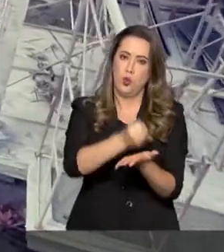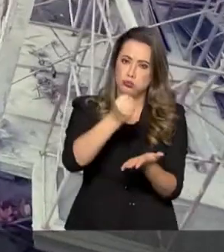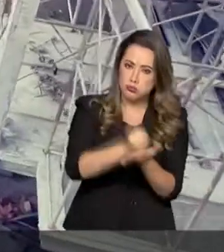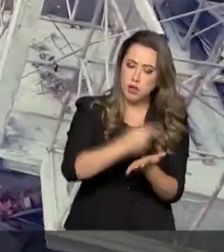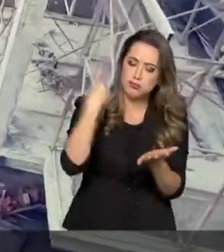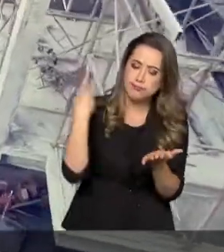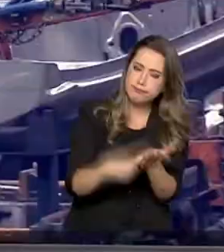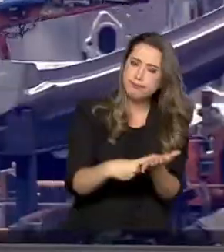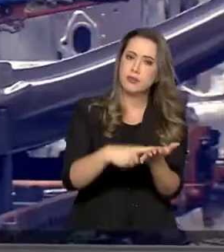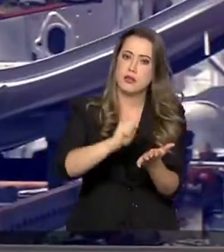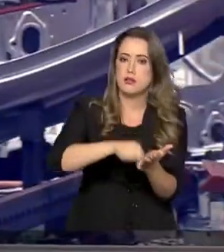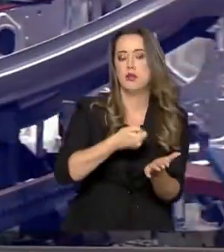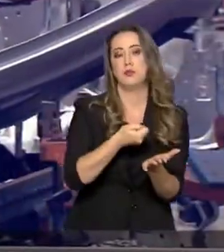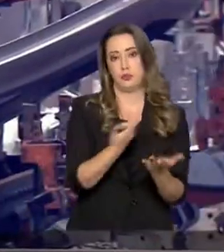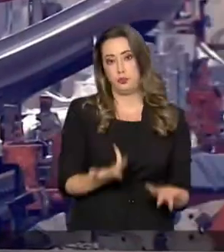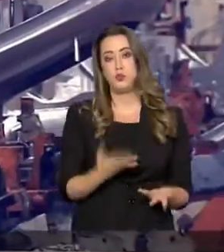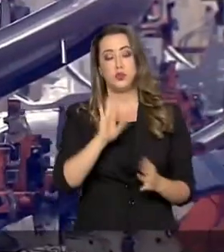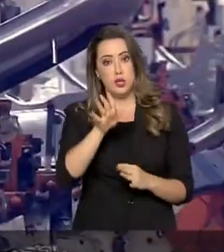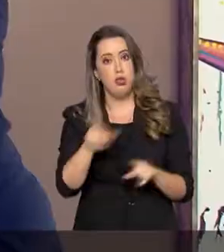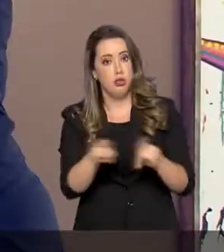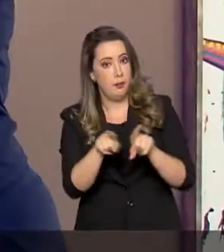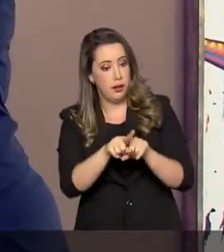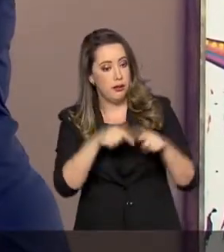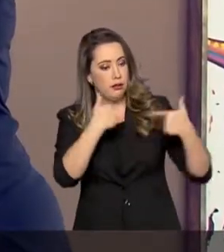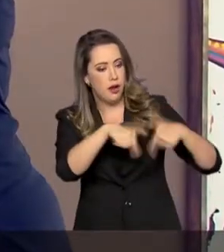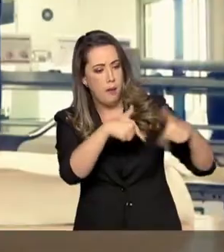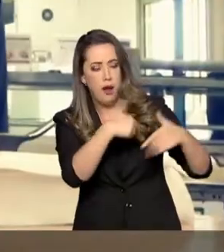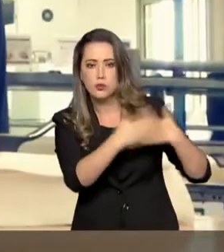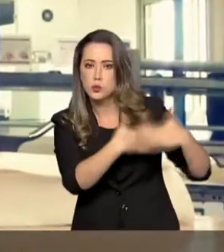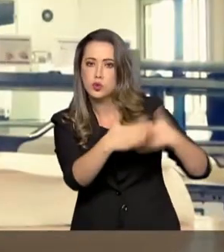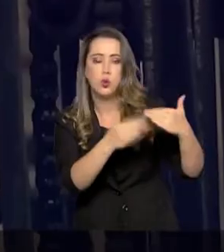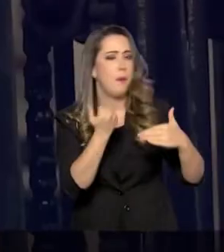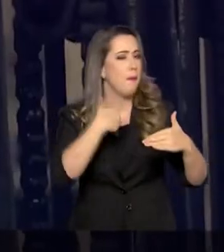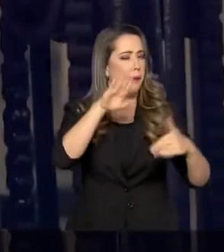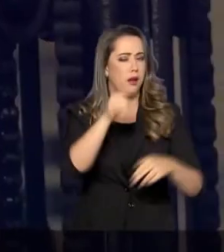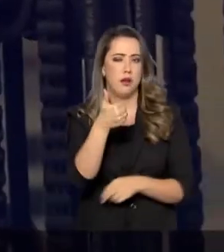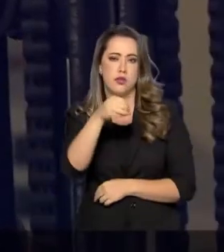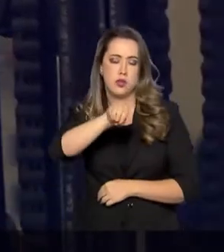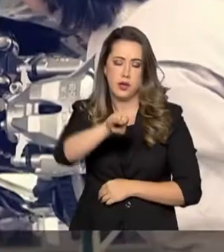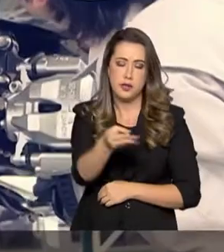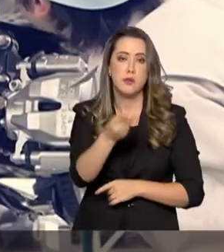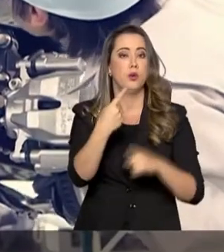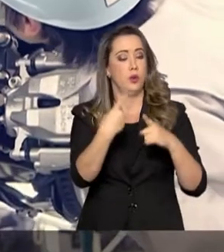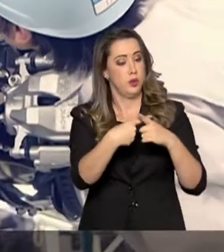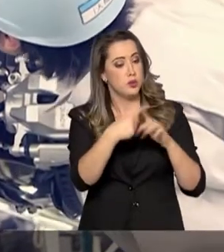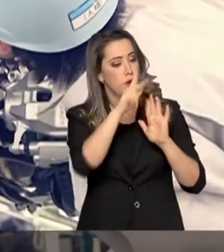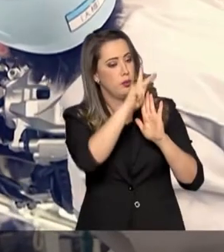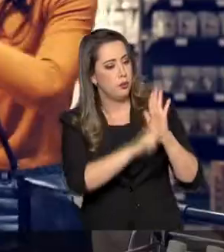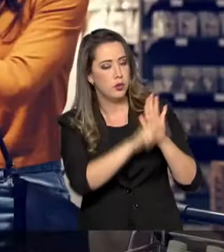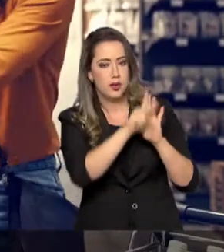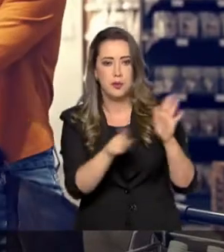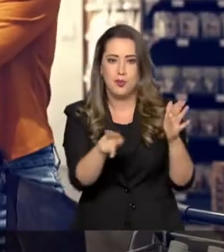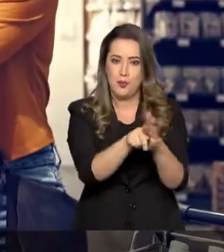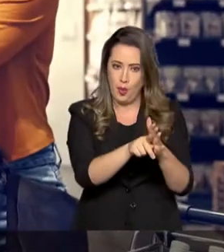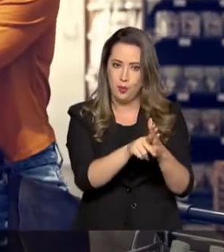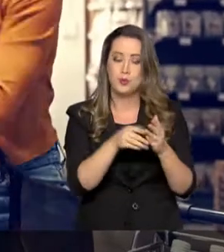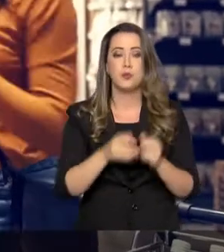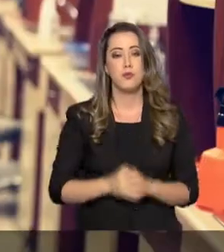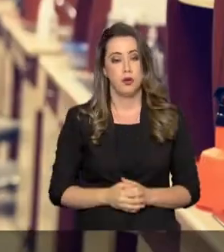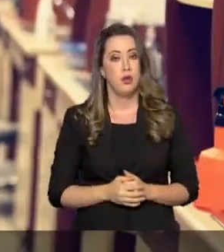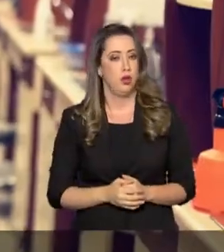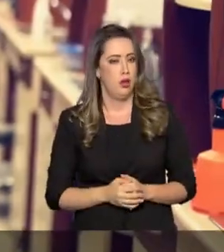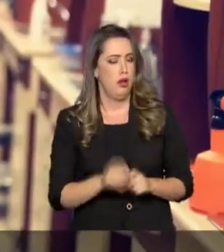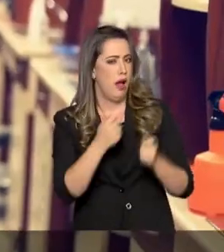Preservados mais de 10 milhões de empregos com o Programa Emergencial de Manutenção do Emprego e da Renda, a atividade